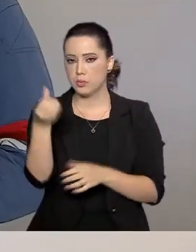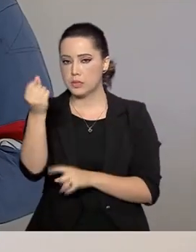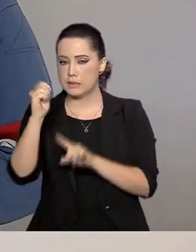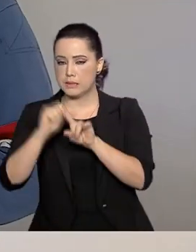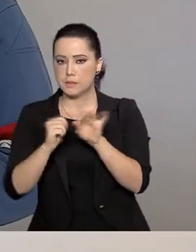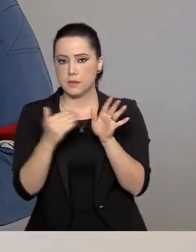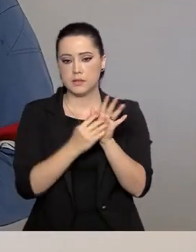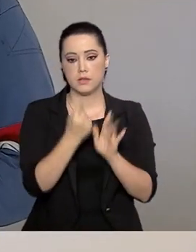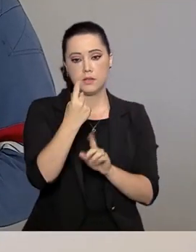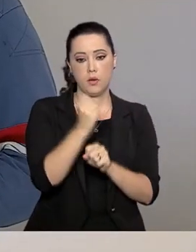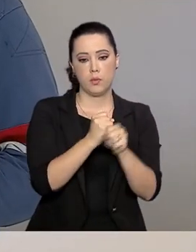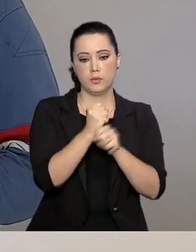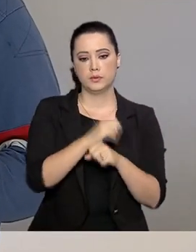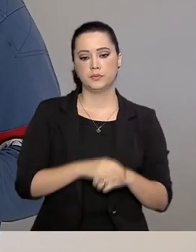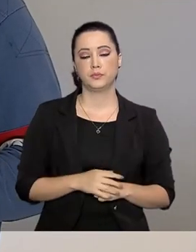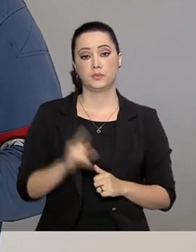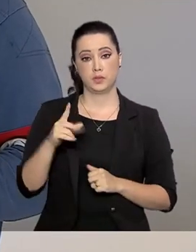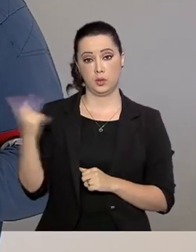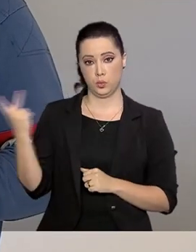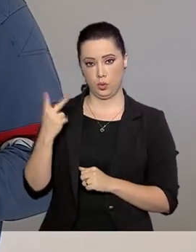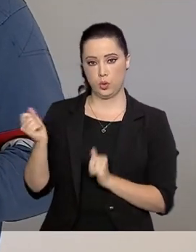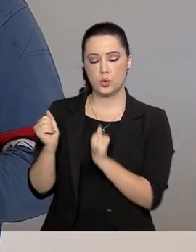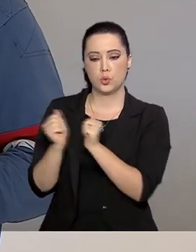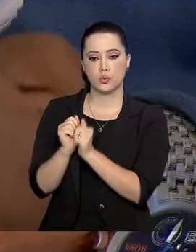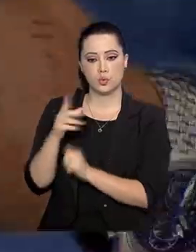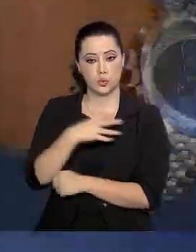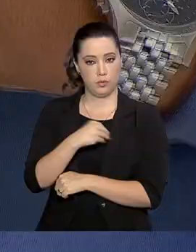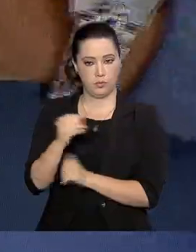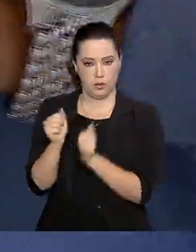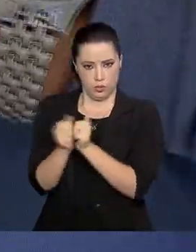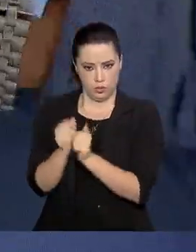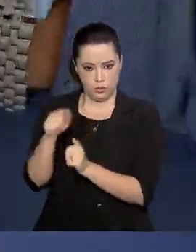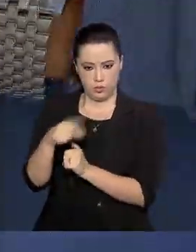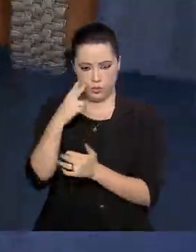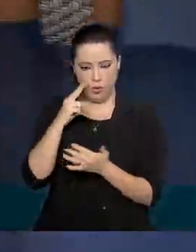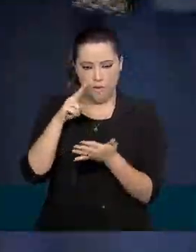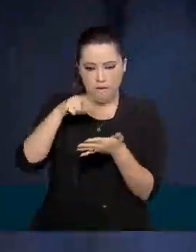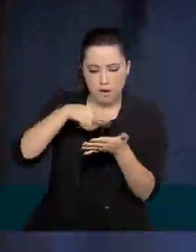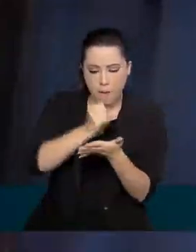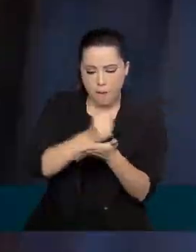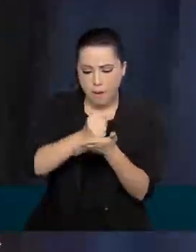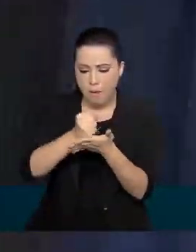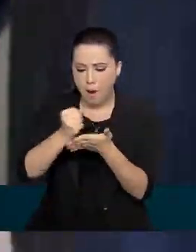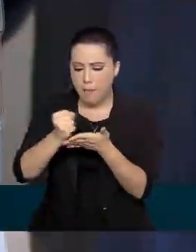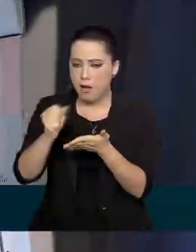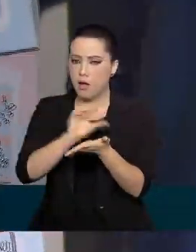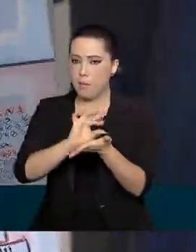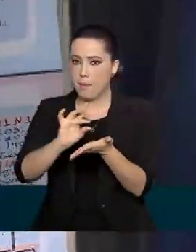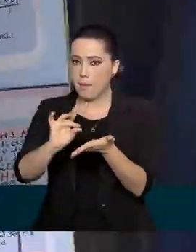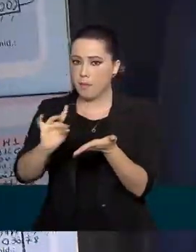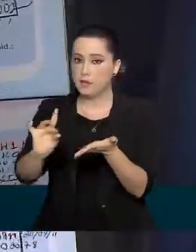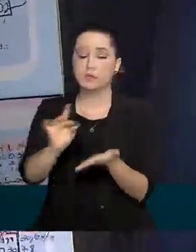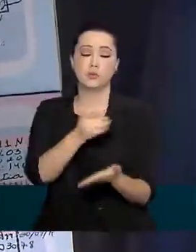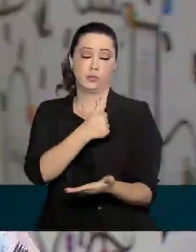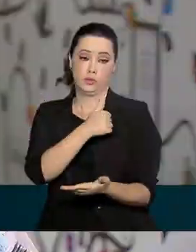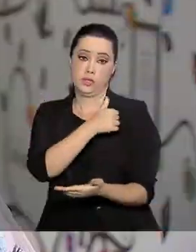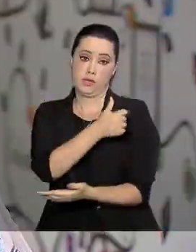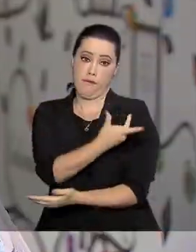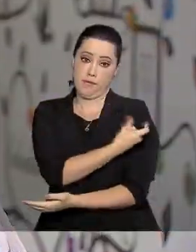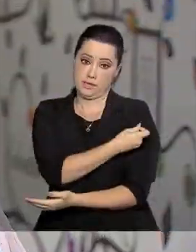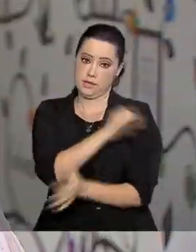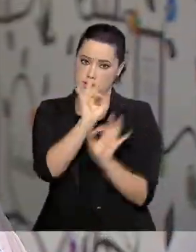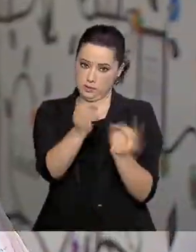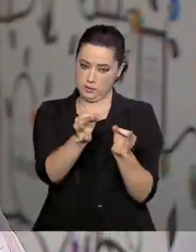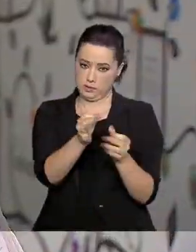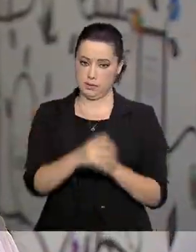Edson veio logo cedo com o filho Rafael, de 10 anos, conferir se a caderneta de vacinação estava em dia. A situação